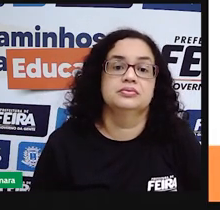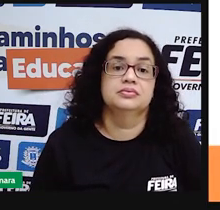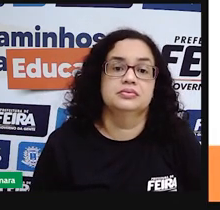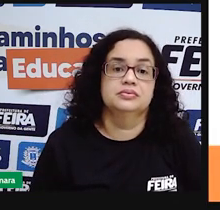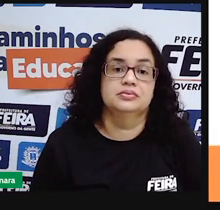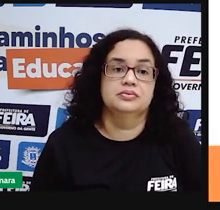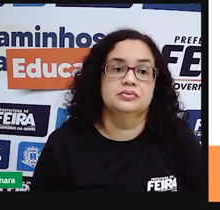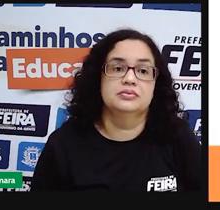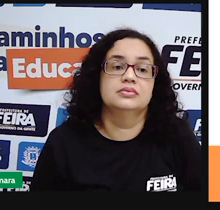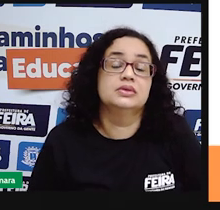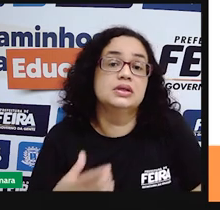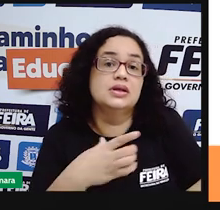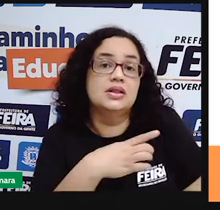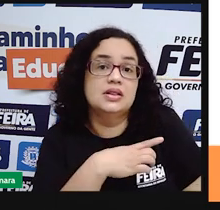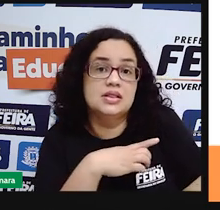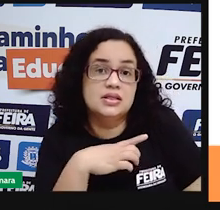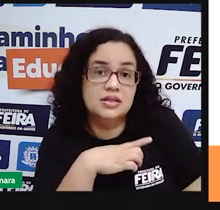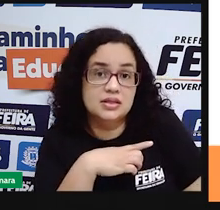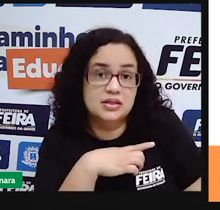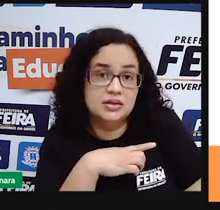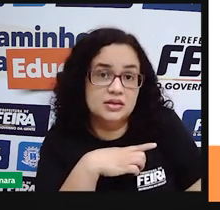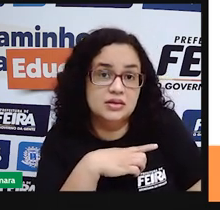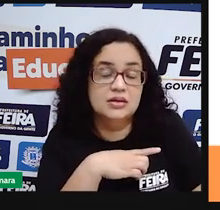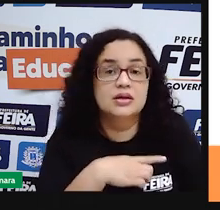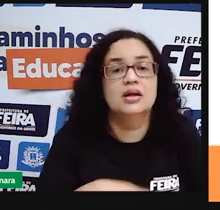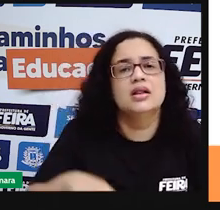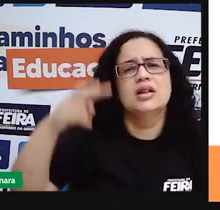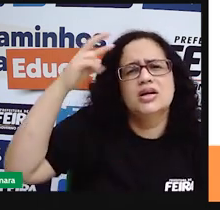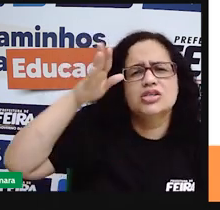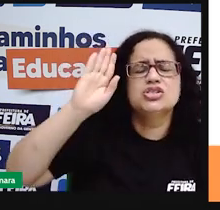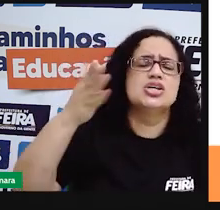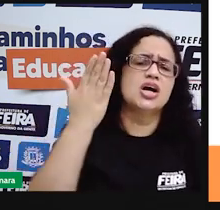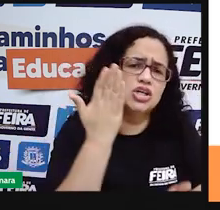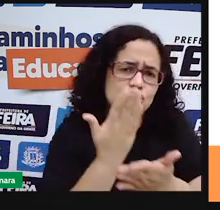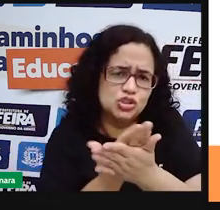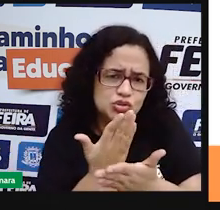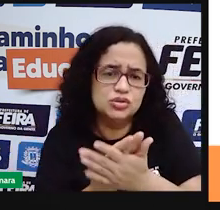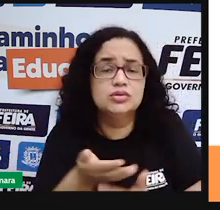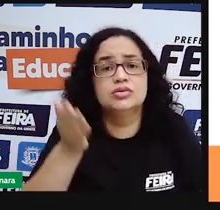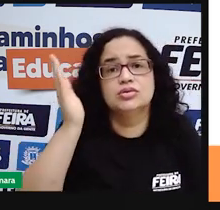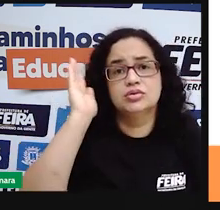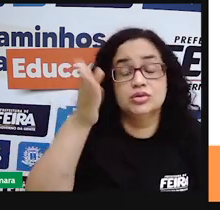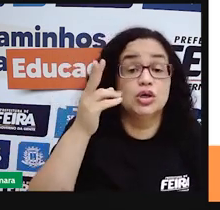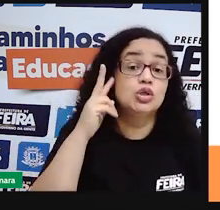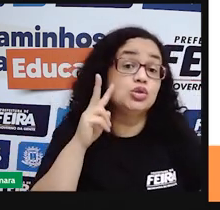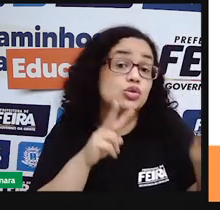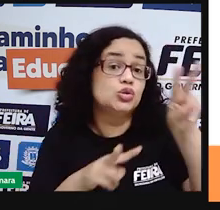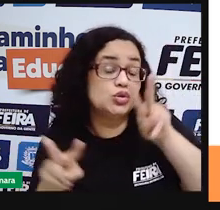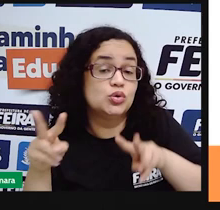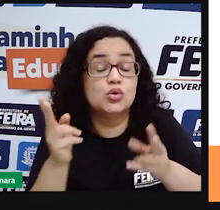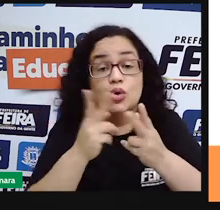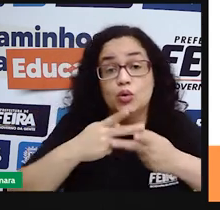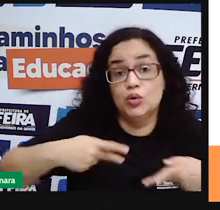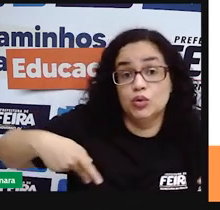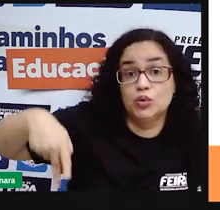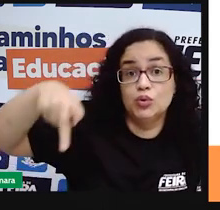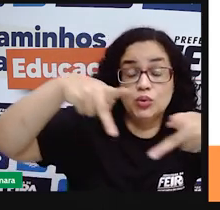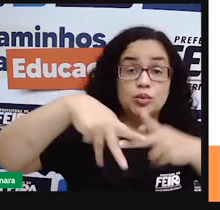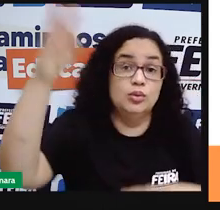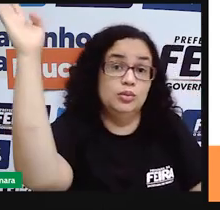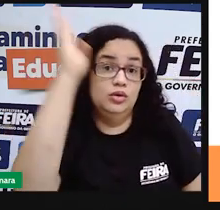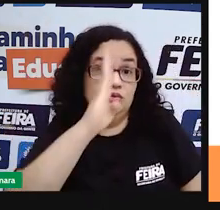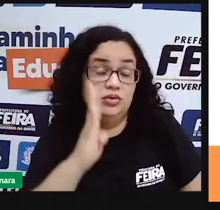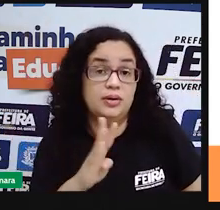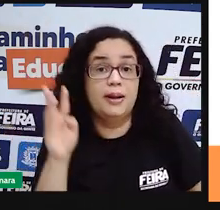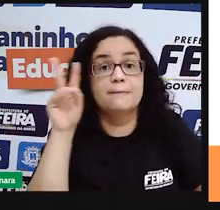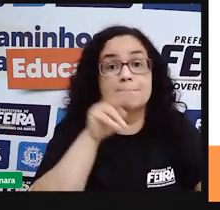E aí a gente volta um pouquinho ao que a gente já vem estudando, né? De olho no povo brasileiro. E observa aí